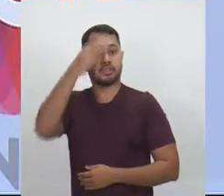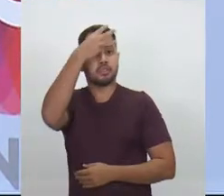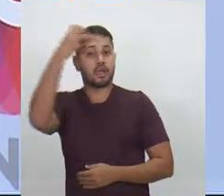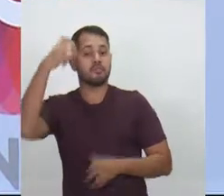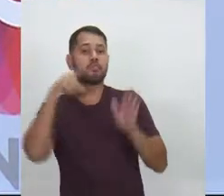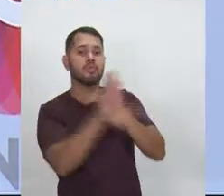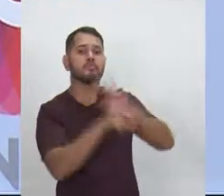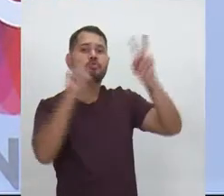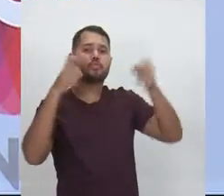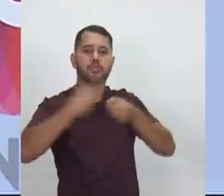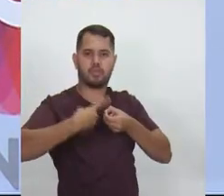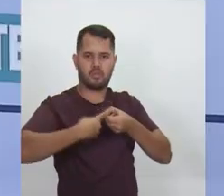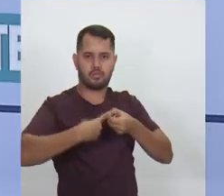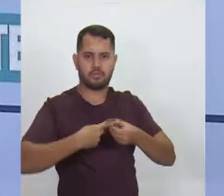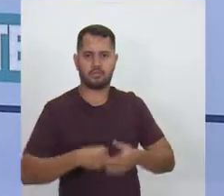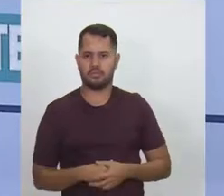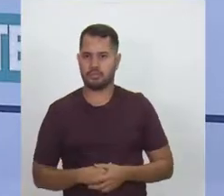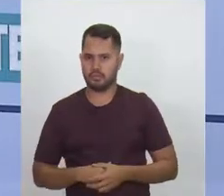interior do Estado.